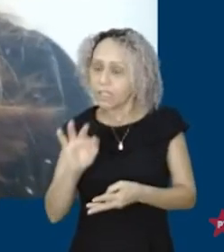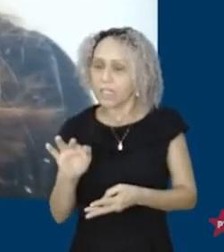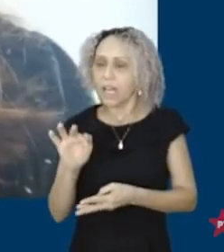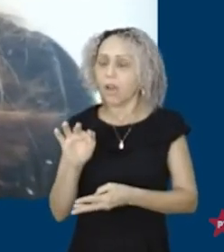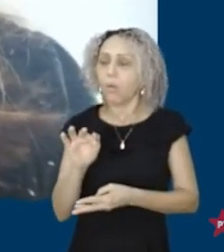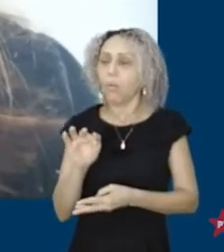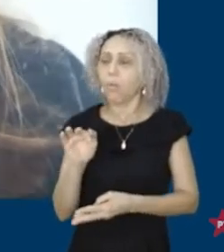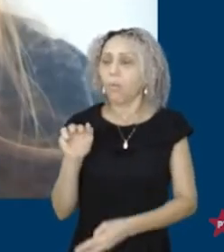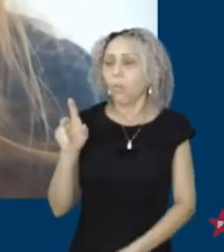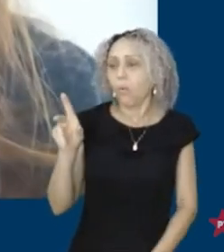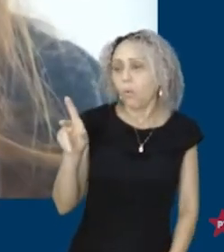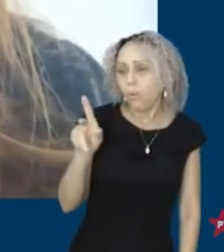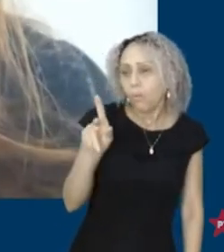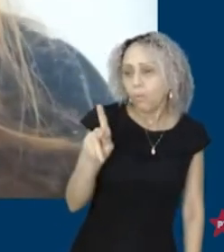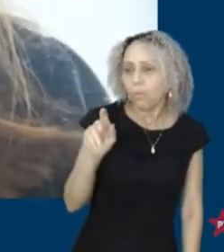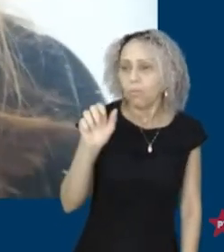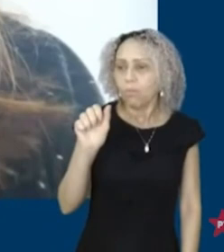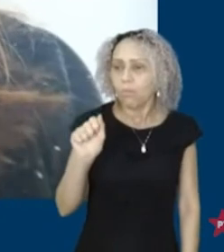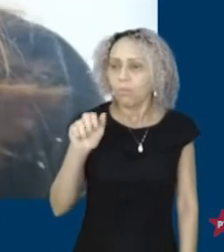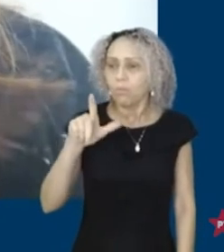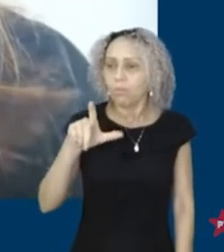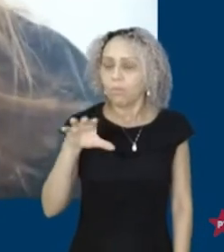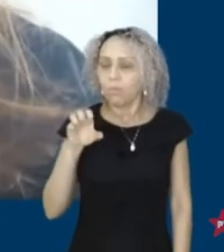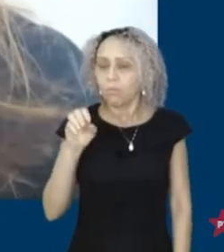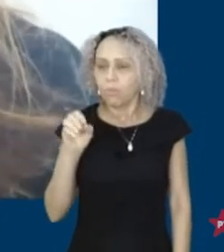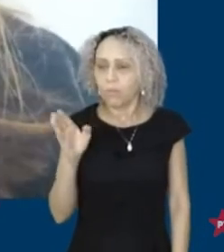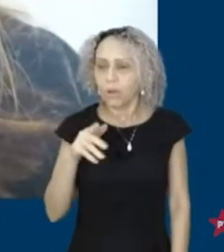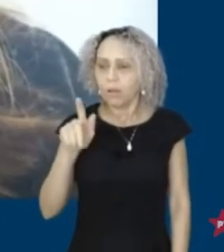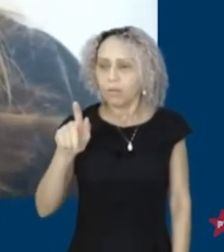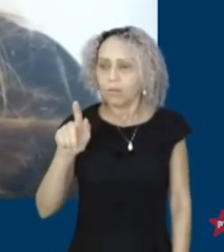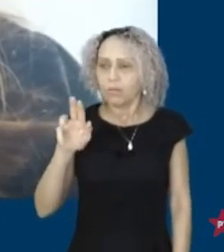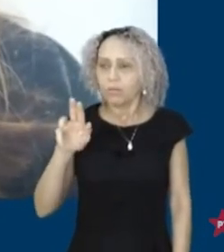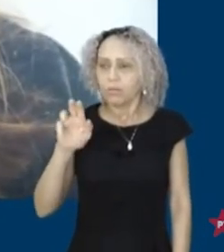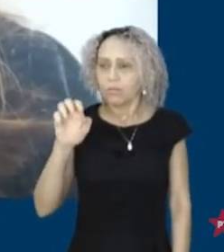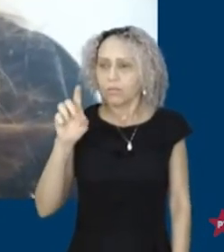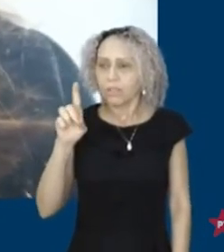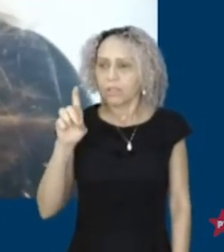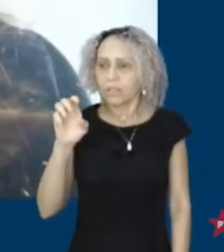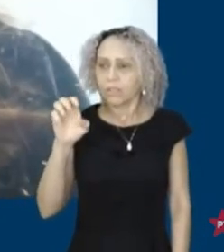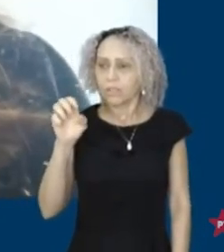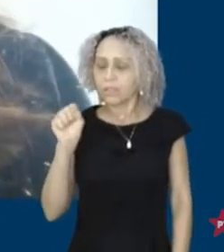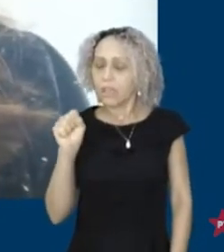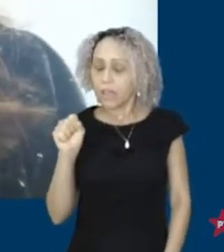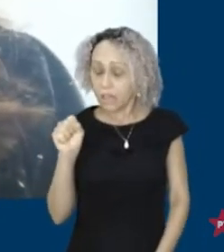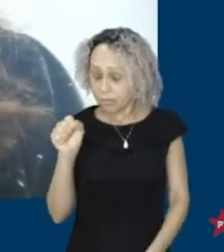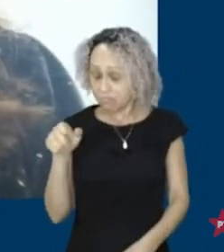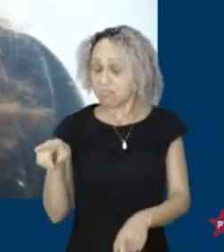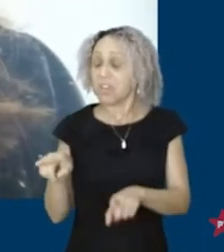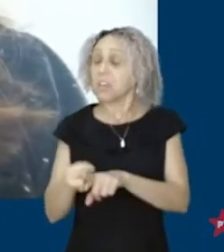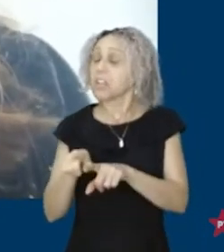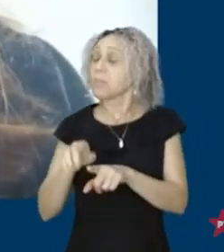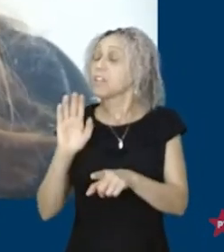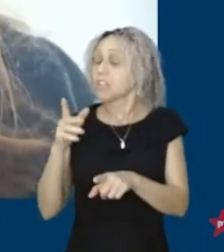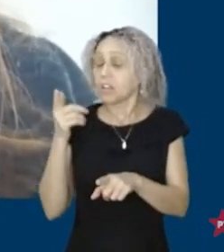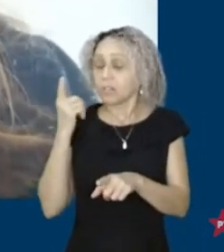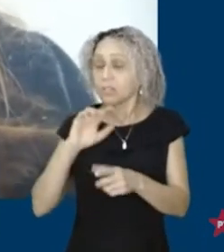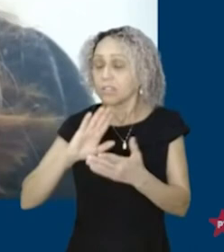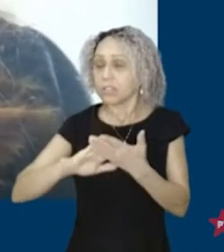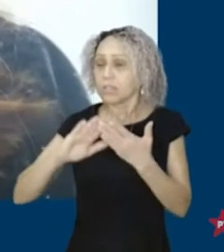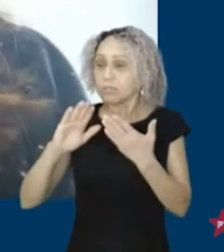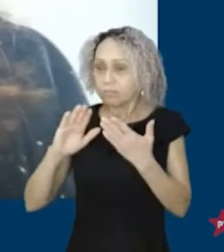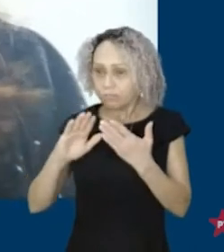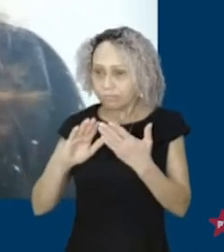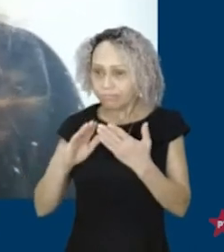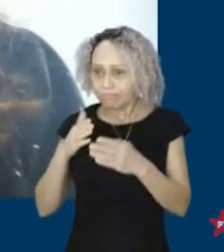já chegou aí pro segundo turno, em 2012. Então, também é uma candidatura que entra muito forte.